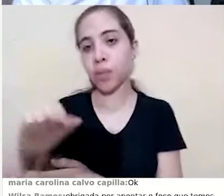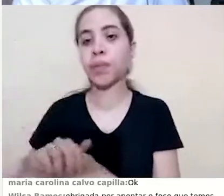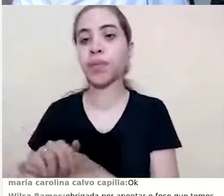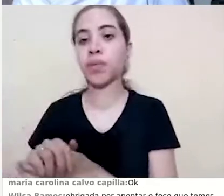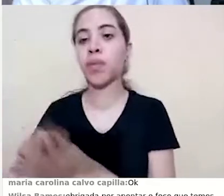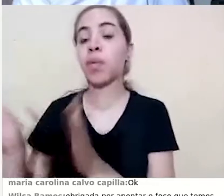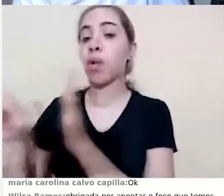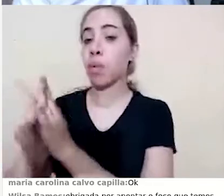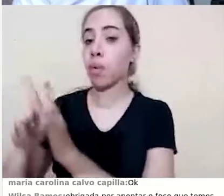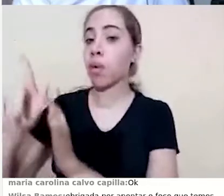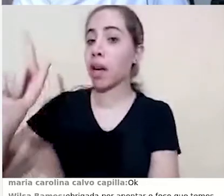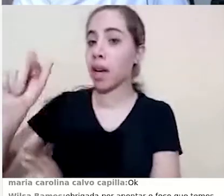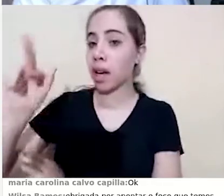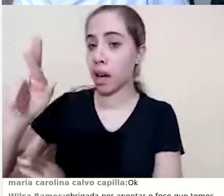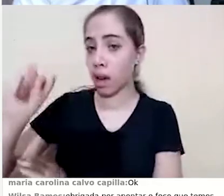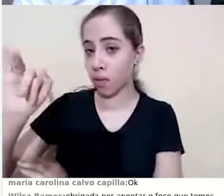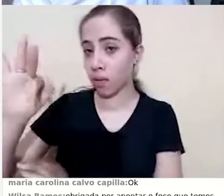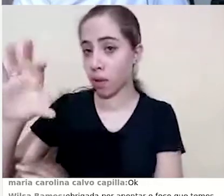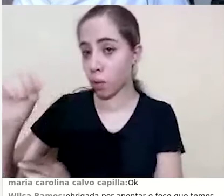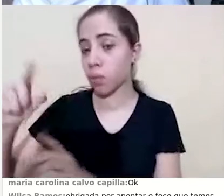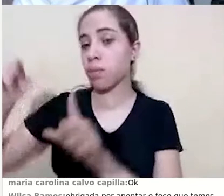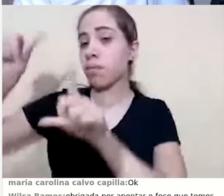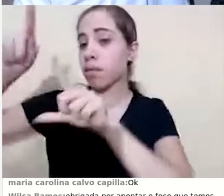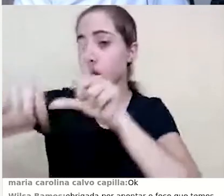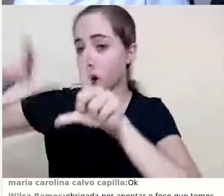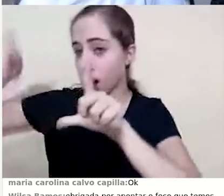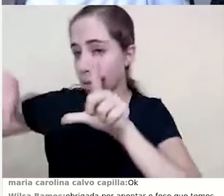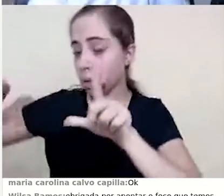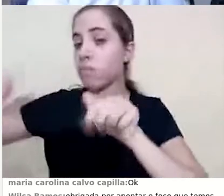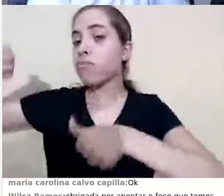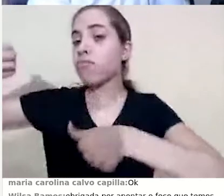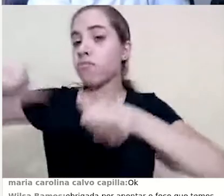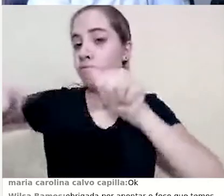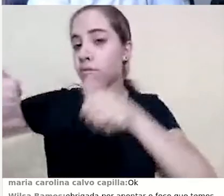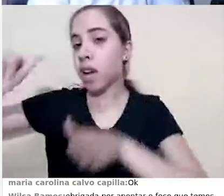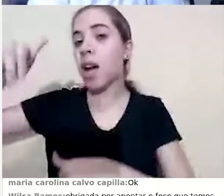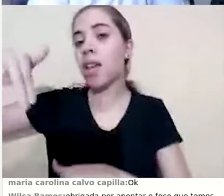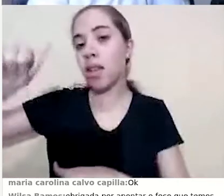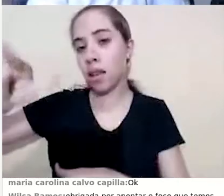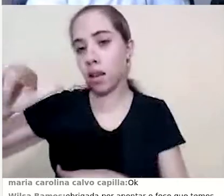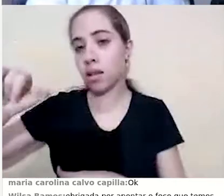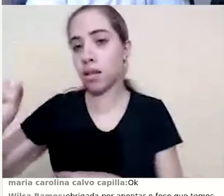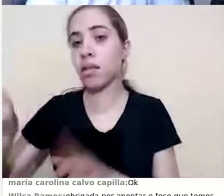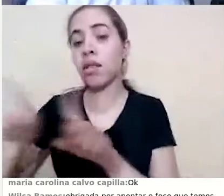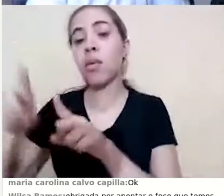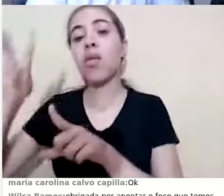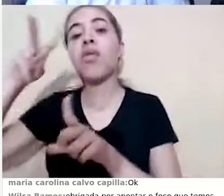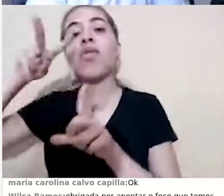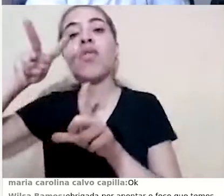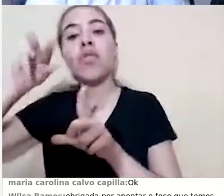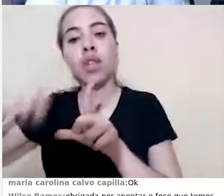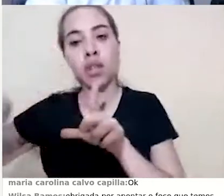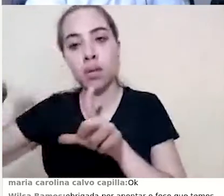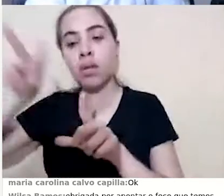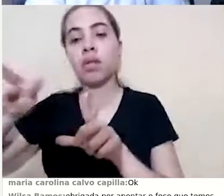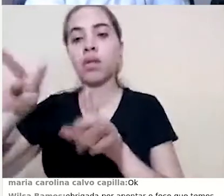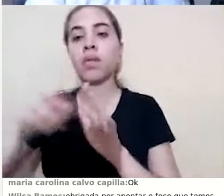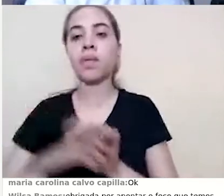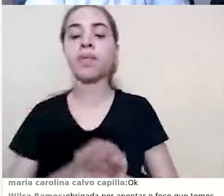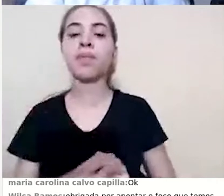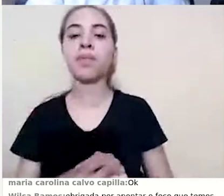gráficos de análise e então visualizações. E abre essa visualização.